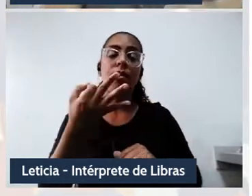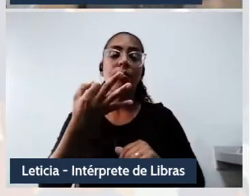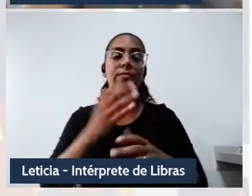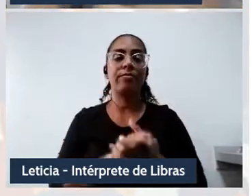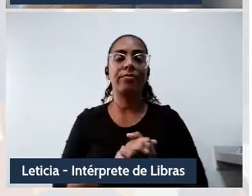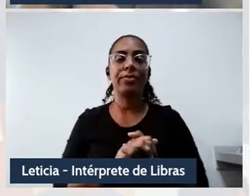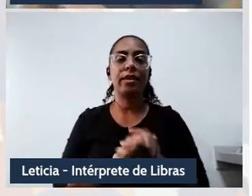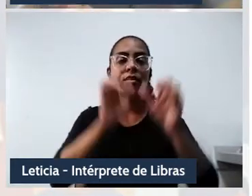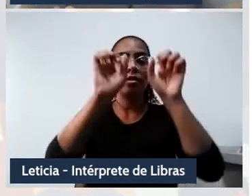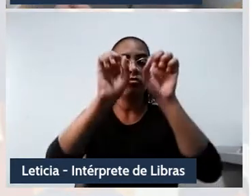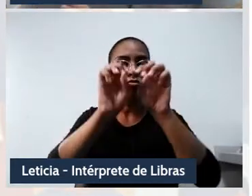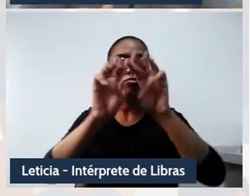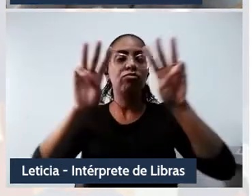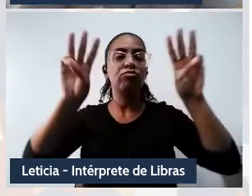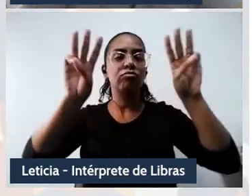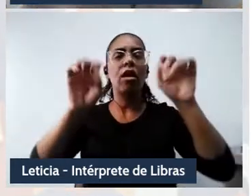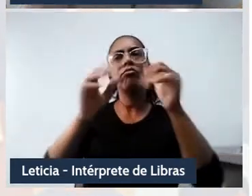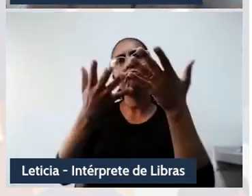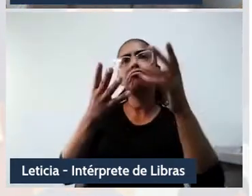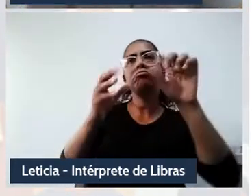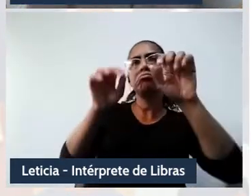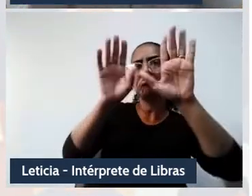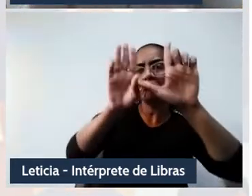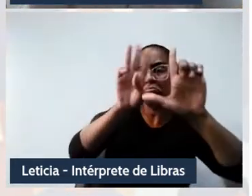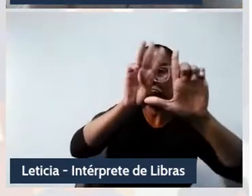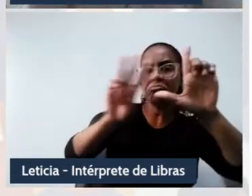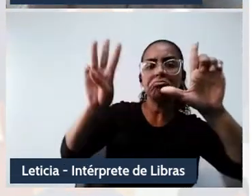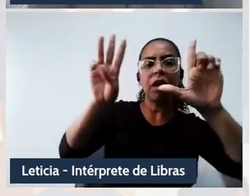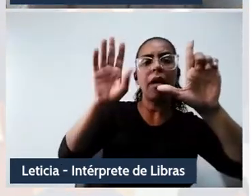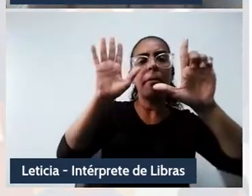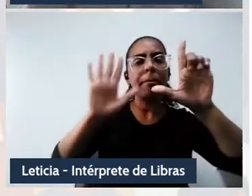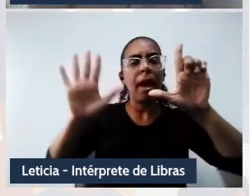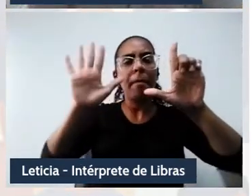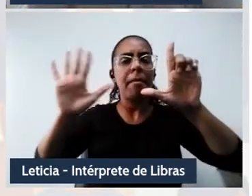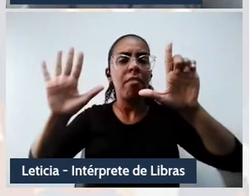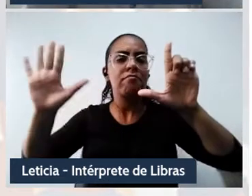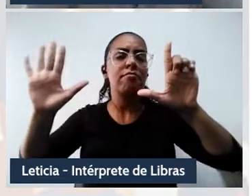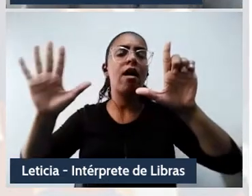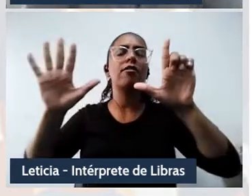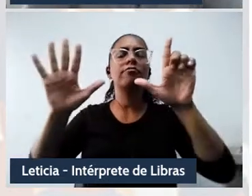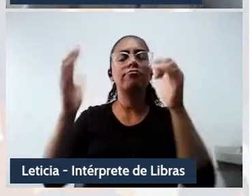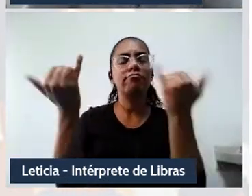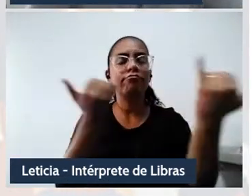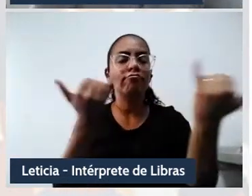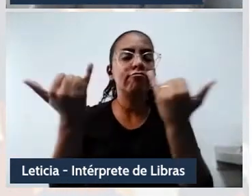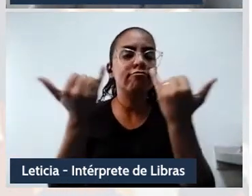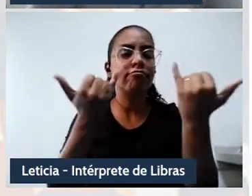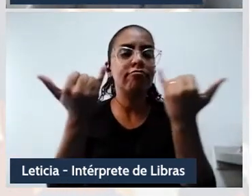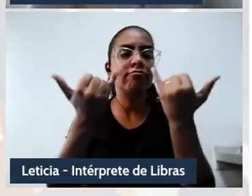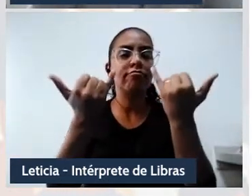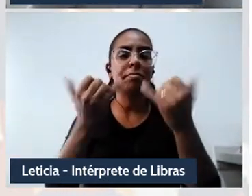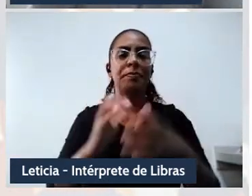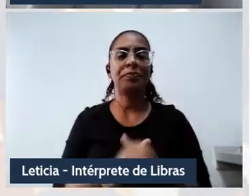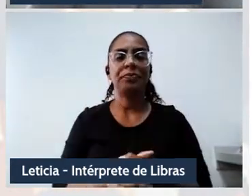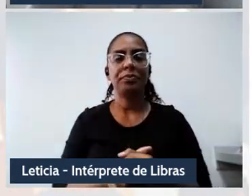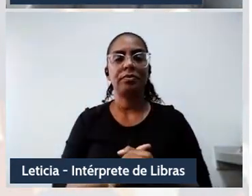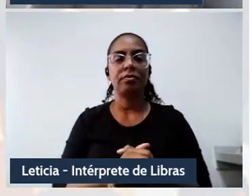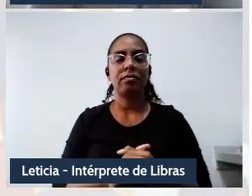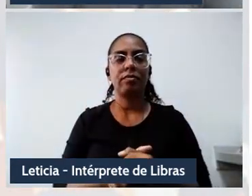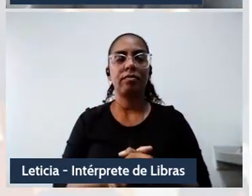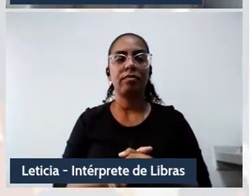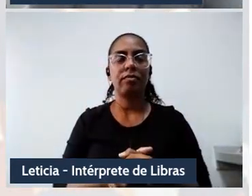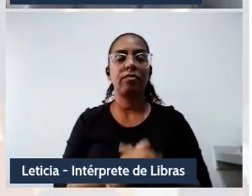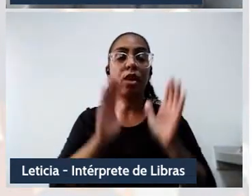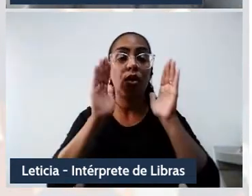dispositivos eletrônicos, cujo foco é um indivíduo interactante e em geral é um foco com